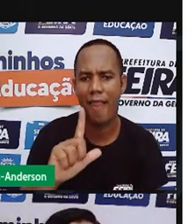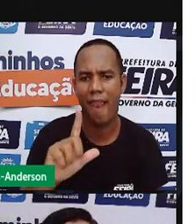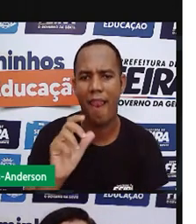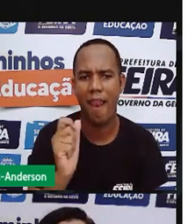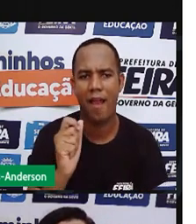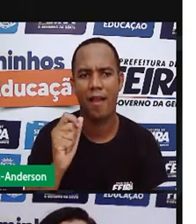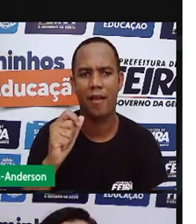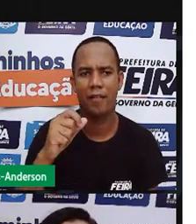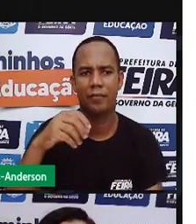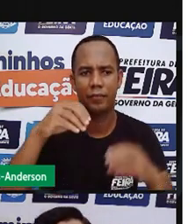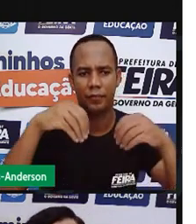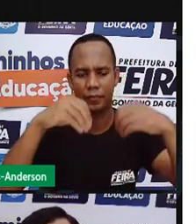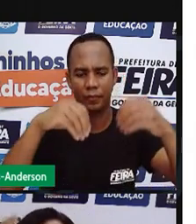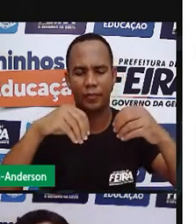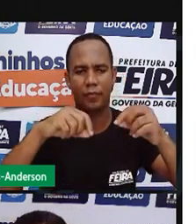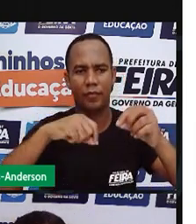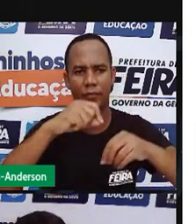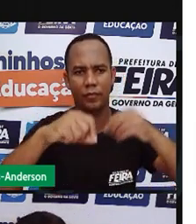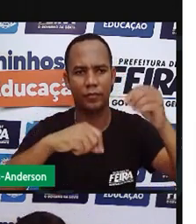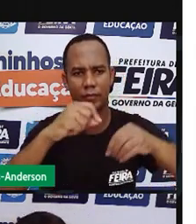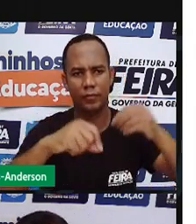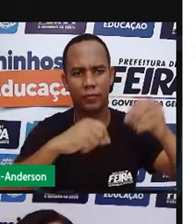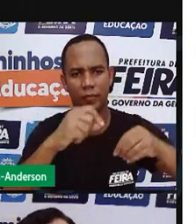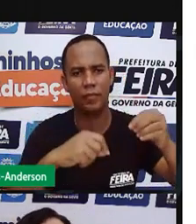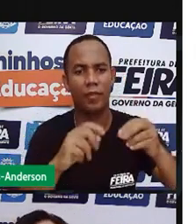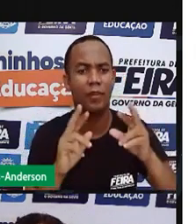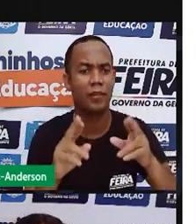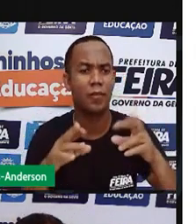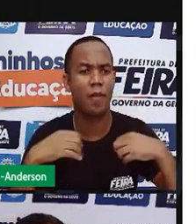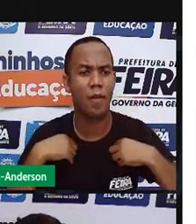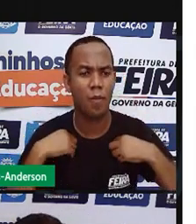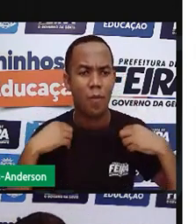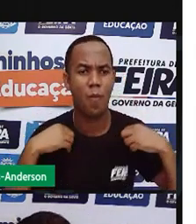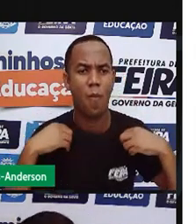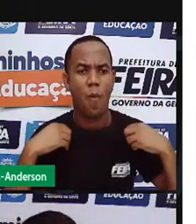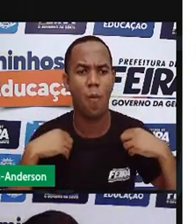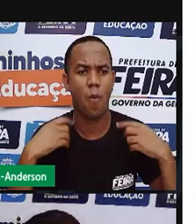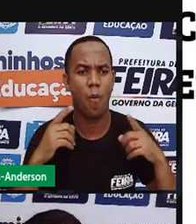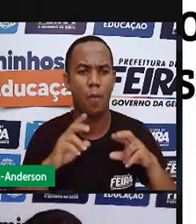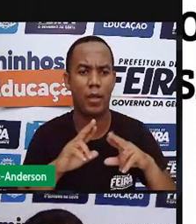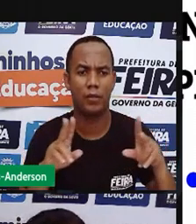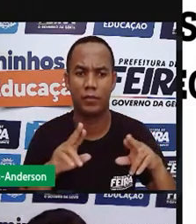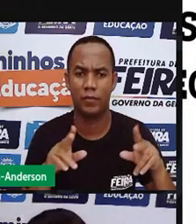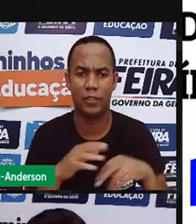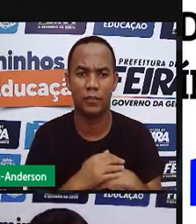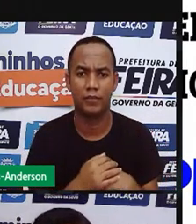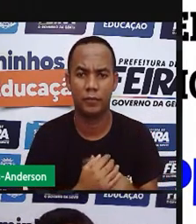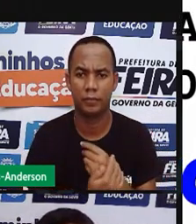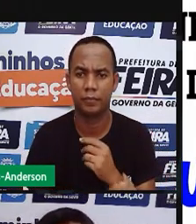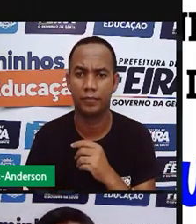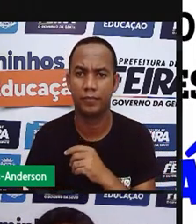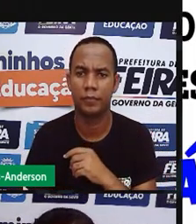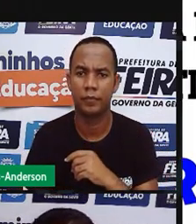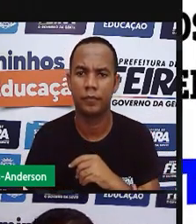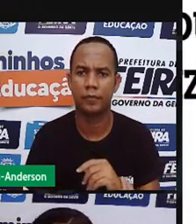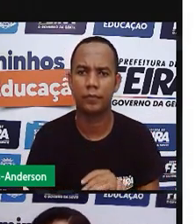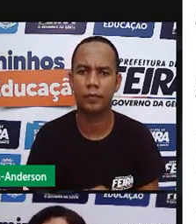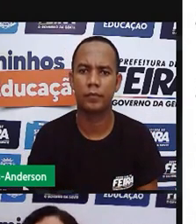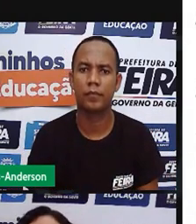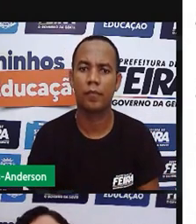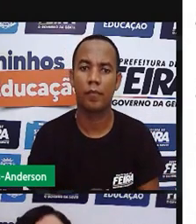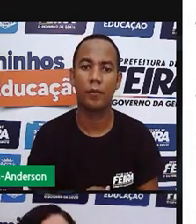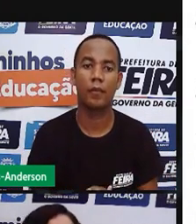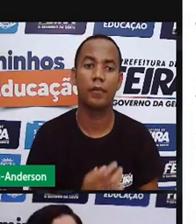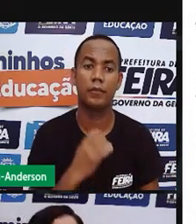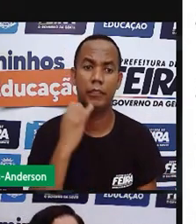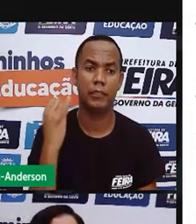passar por um processo e servir para outras coisas que não é a nossa alimentação. Uma coisa